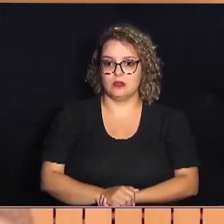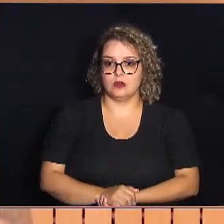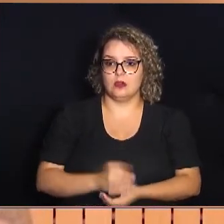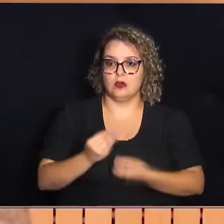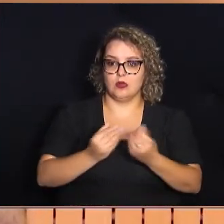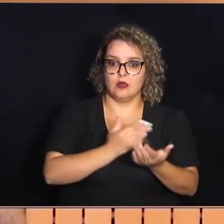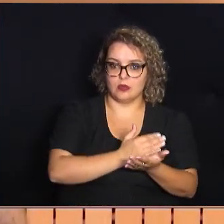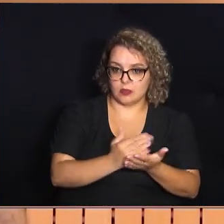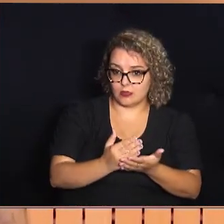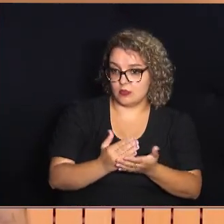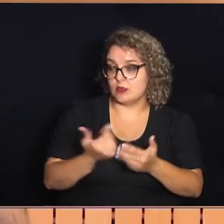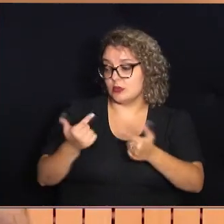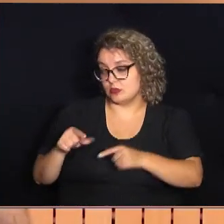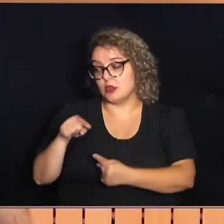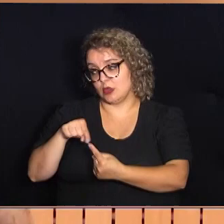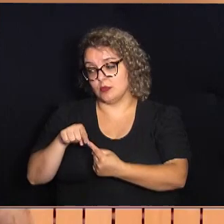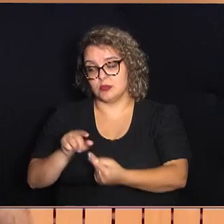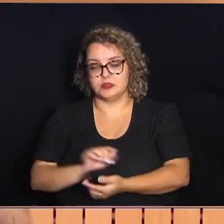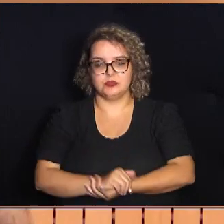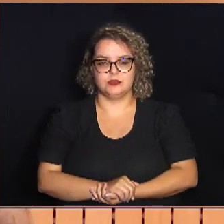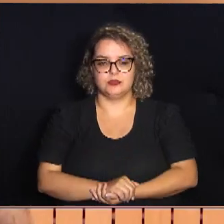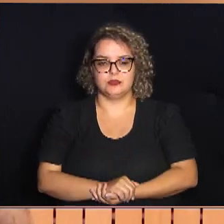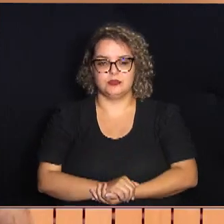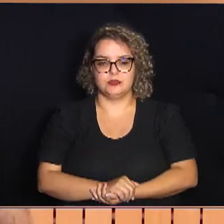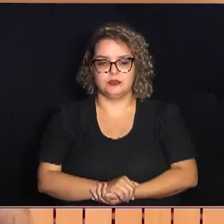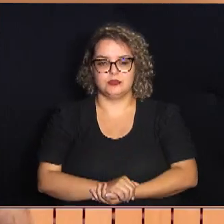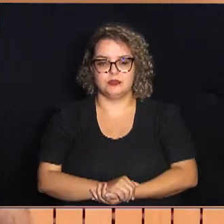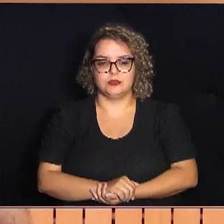aonde começamos e aonde queremos chegar. Obrigado. Obrigado. Obrigado. Obrigado. Obrigado. Abertura